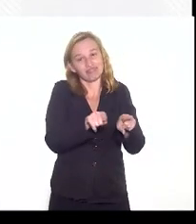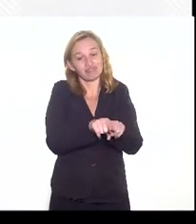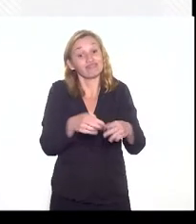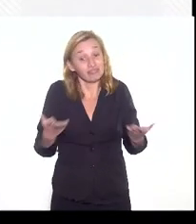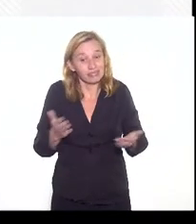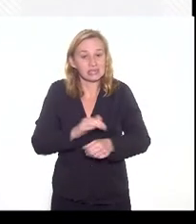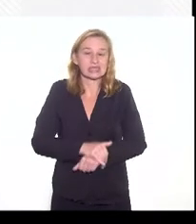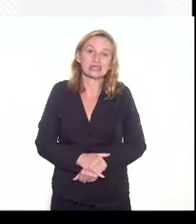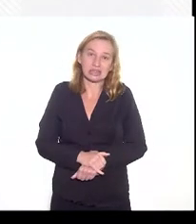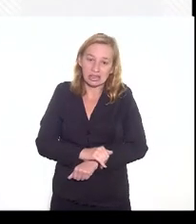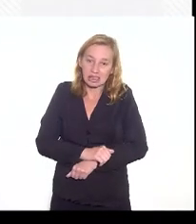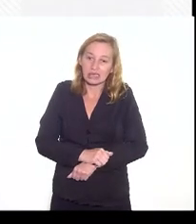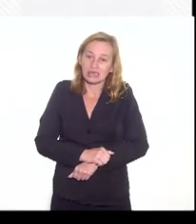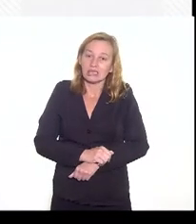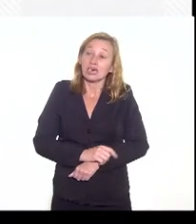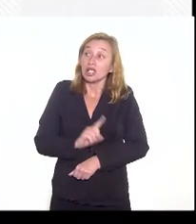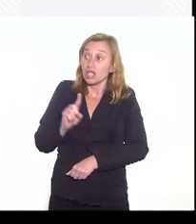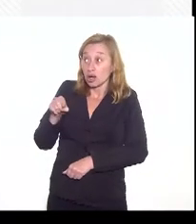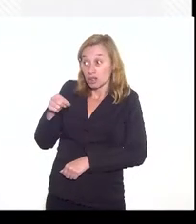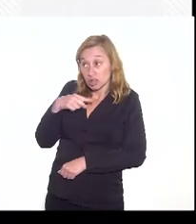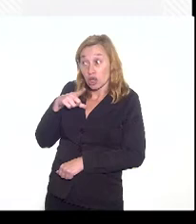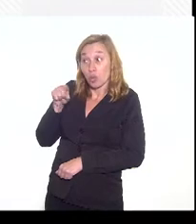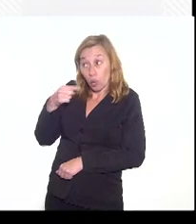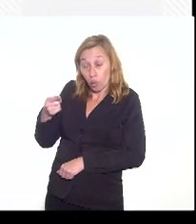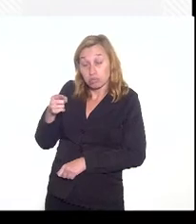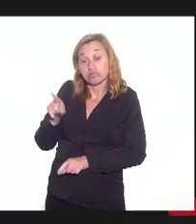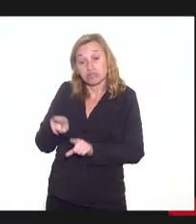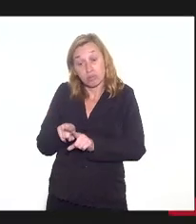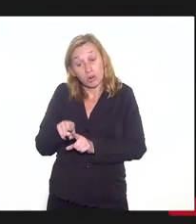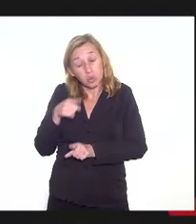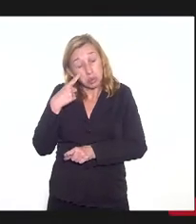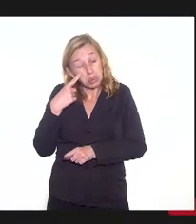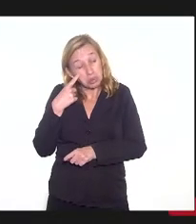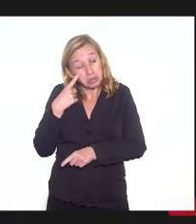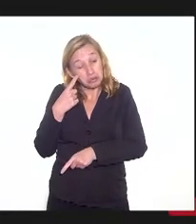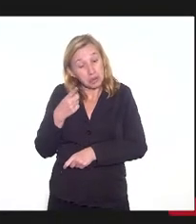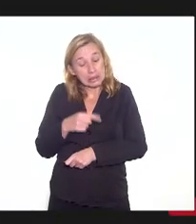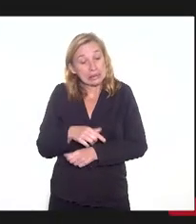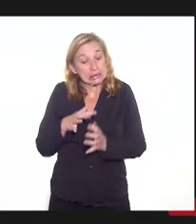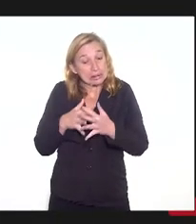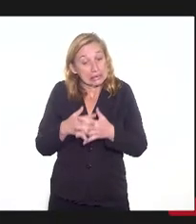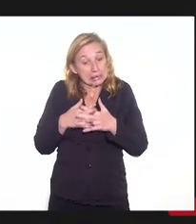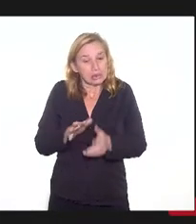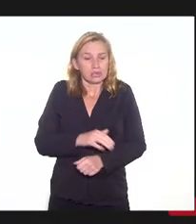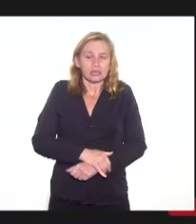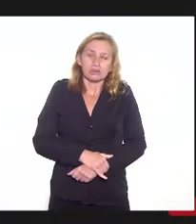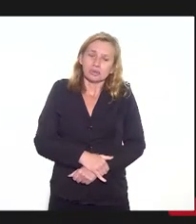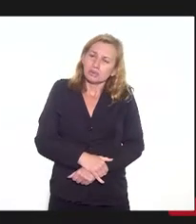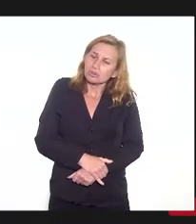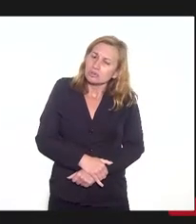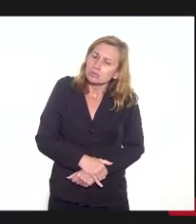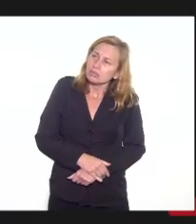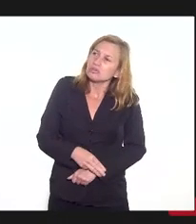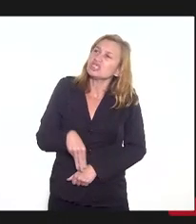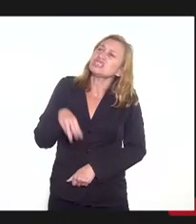Tem uma coisa aí que eu estou achando que complica. Quem